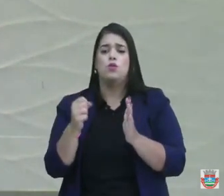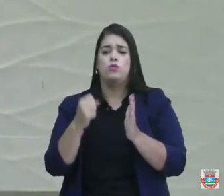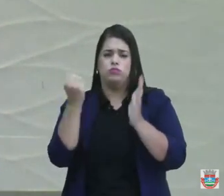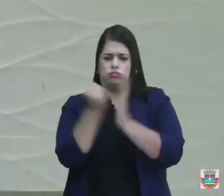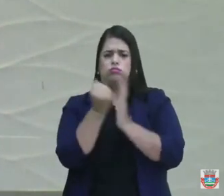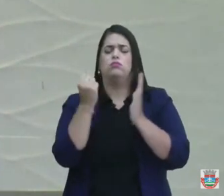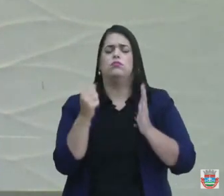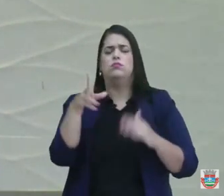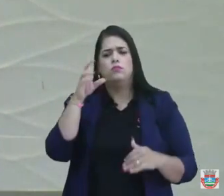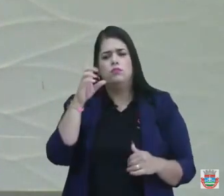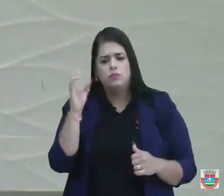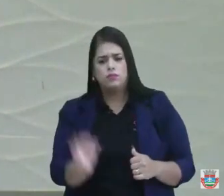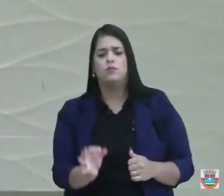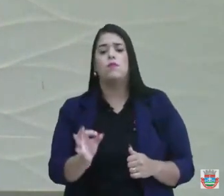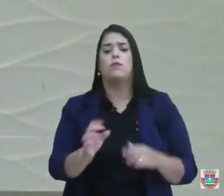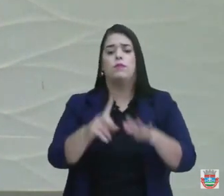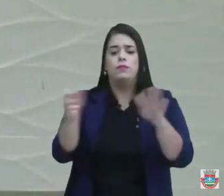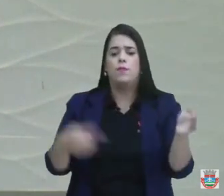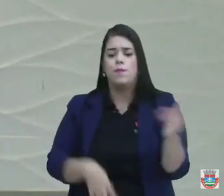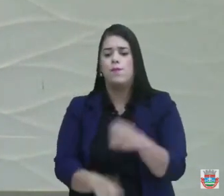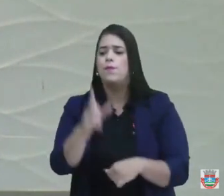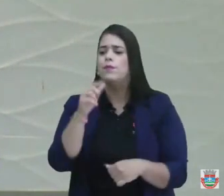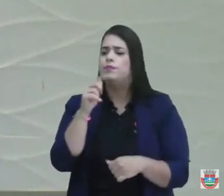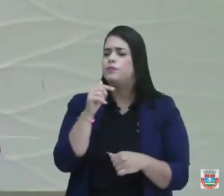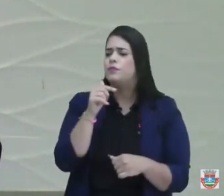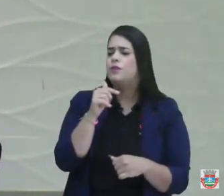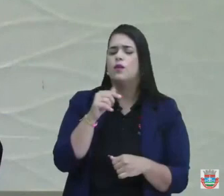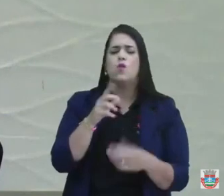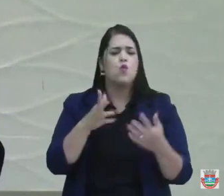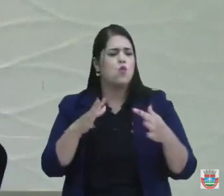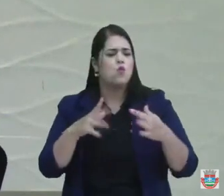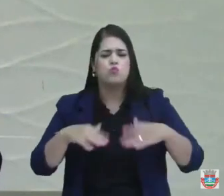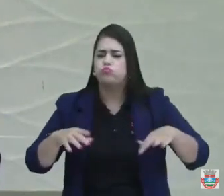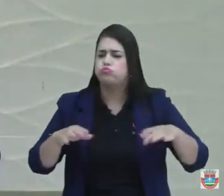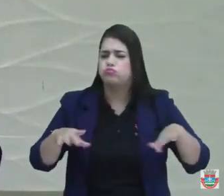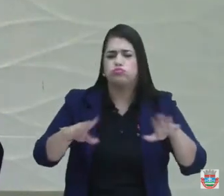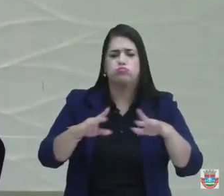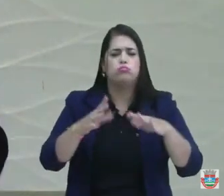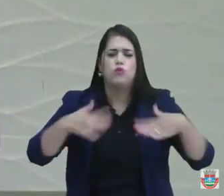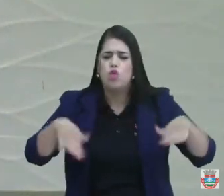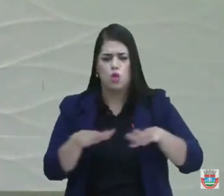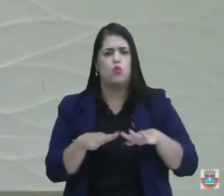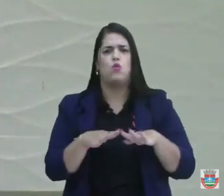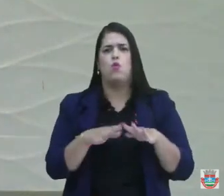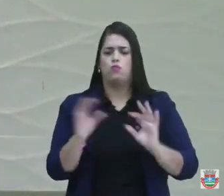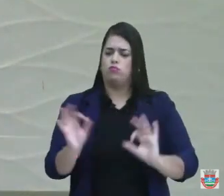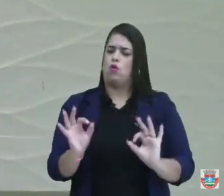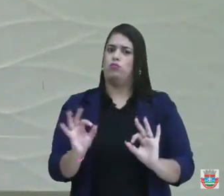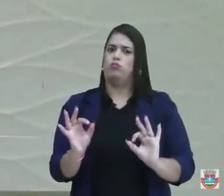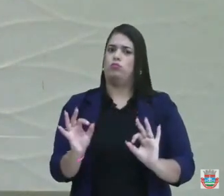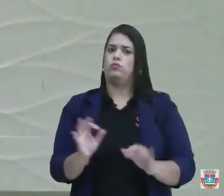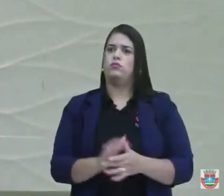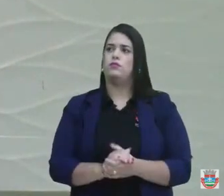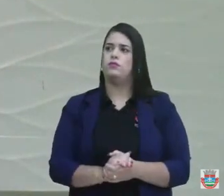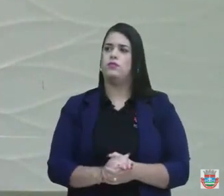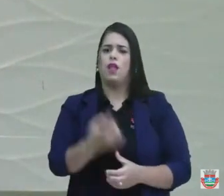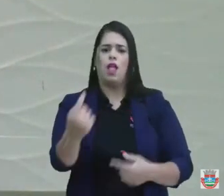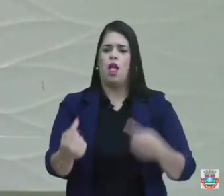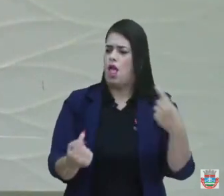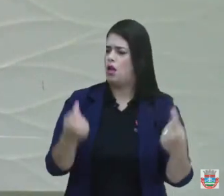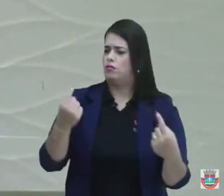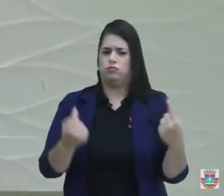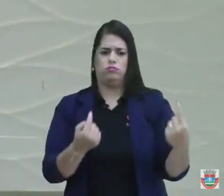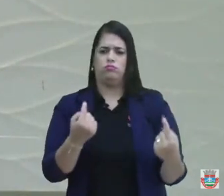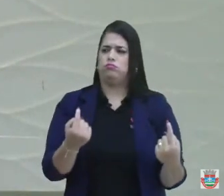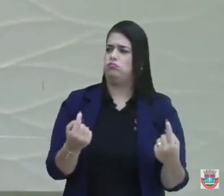instalamos o poço todinho, com caixa d'água, com bomba, deixamos prontinho. E agora, cada um faz uma parte.